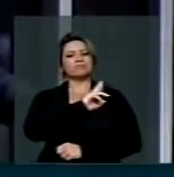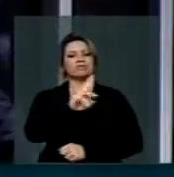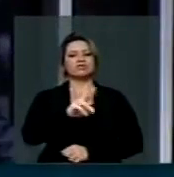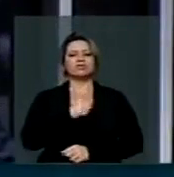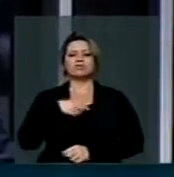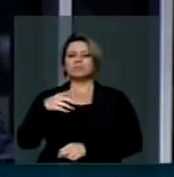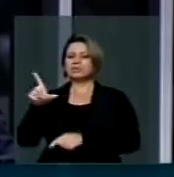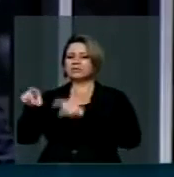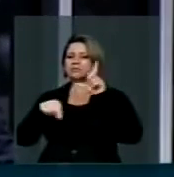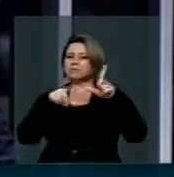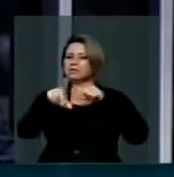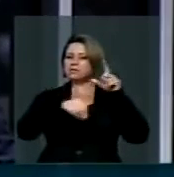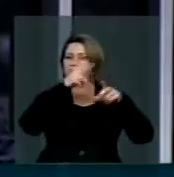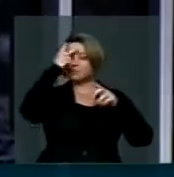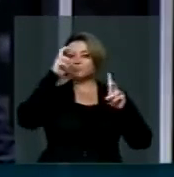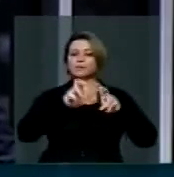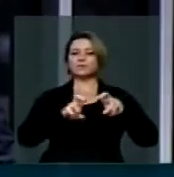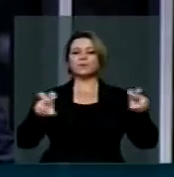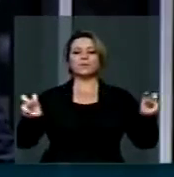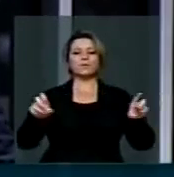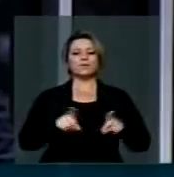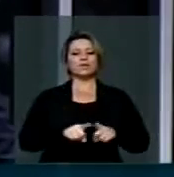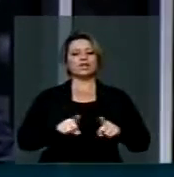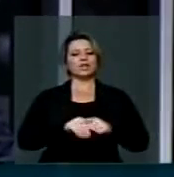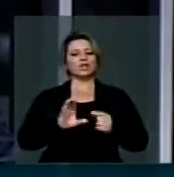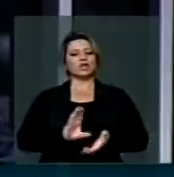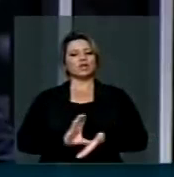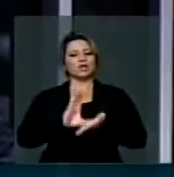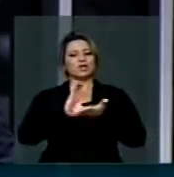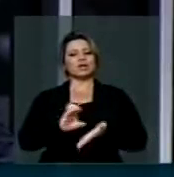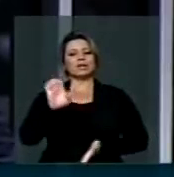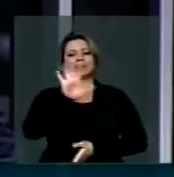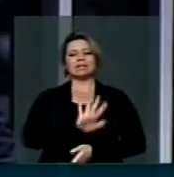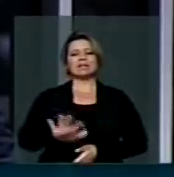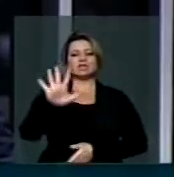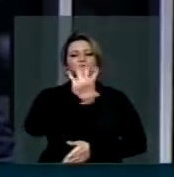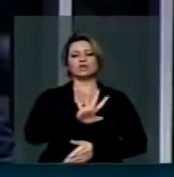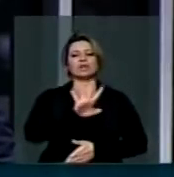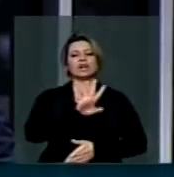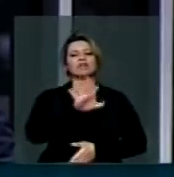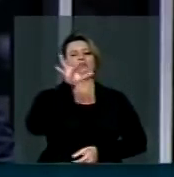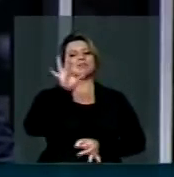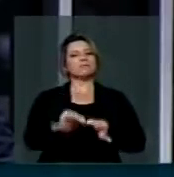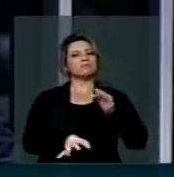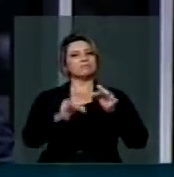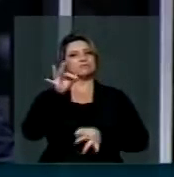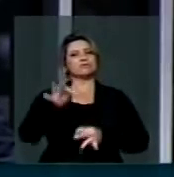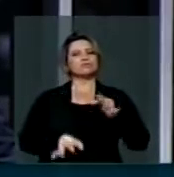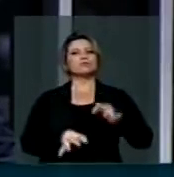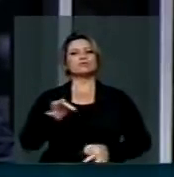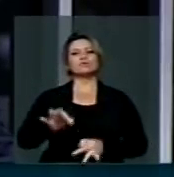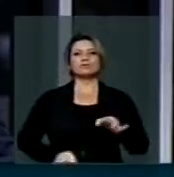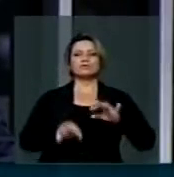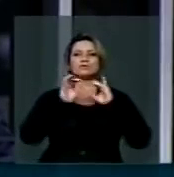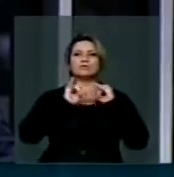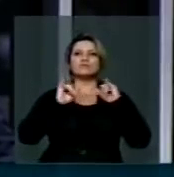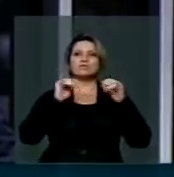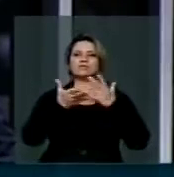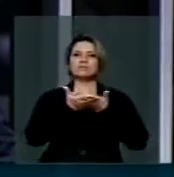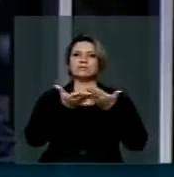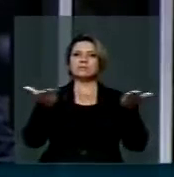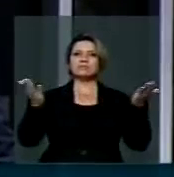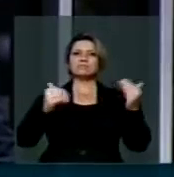vejo alguns aqui que estão na mesa, tivemos um Conselho Nacional de Justiça, e quero dizer aos senhores,